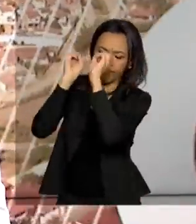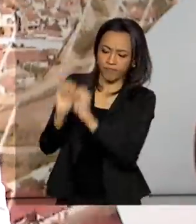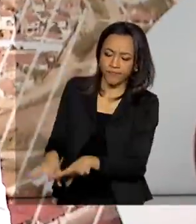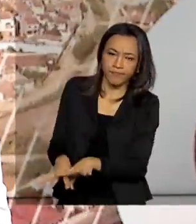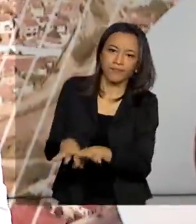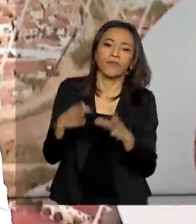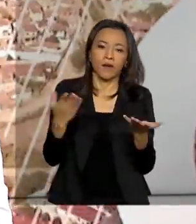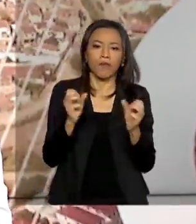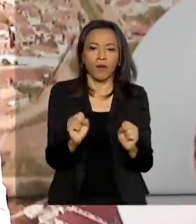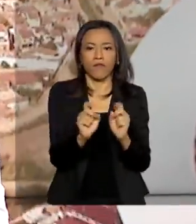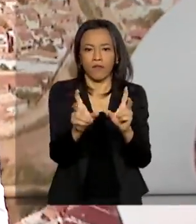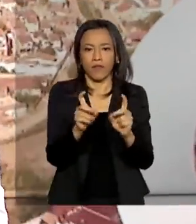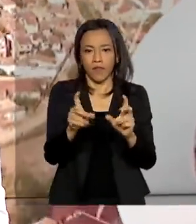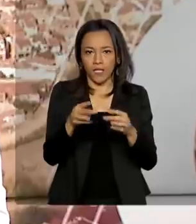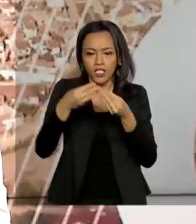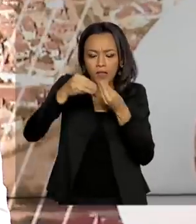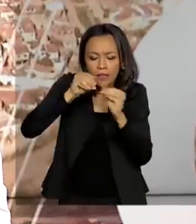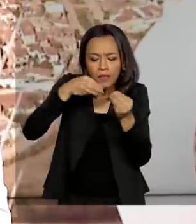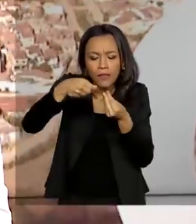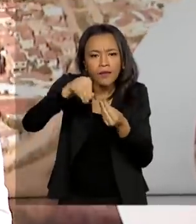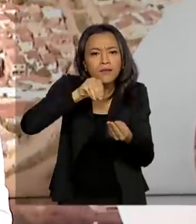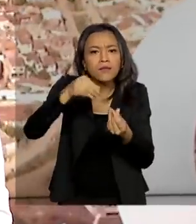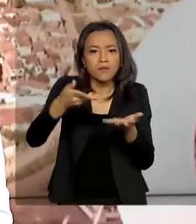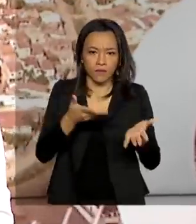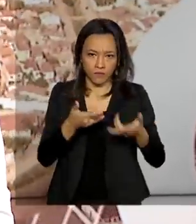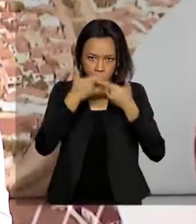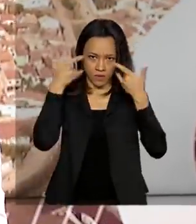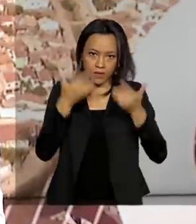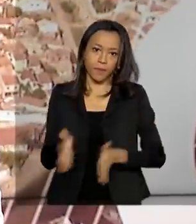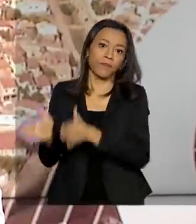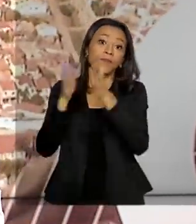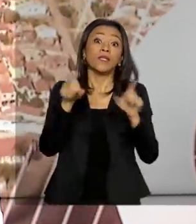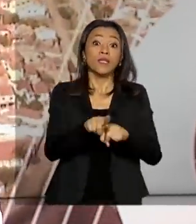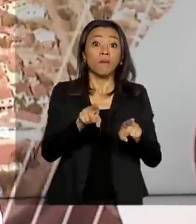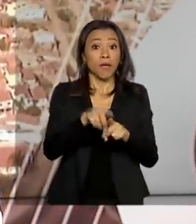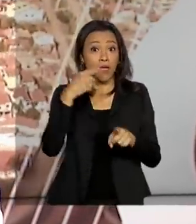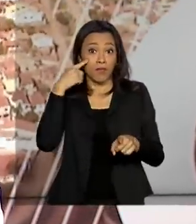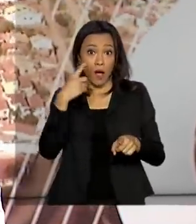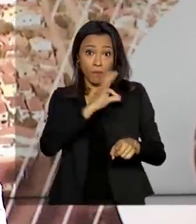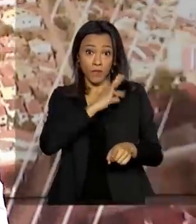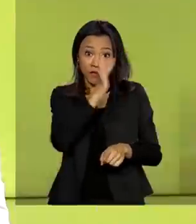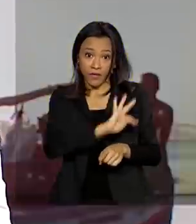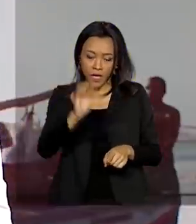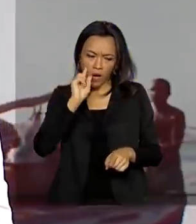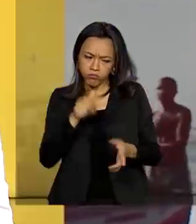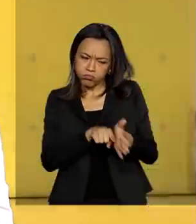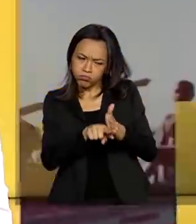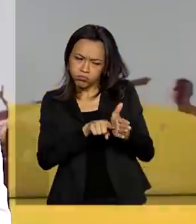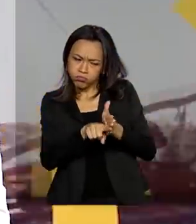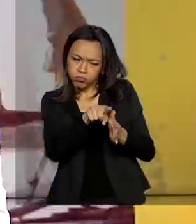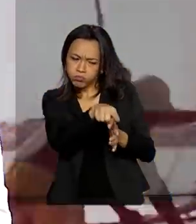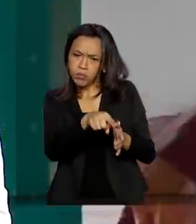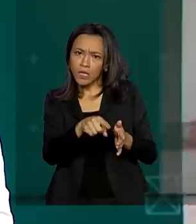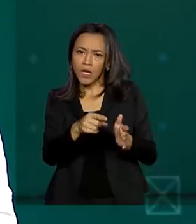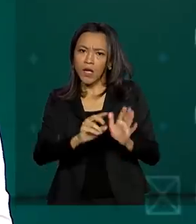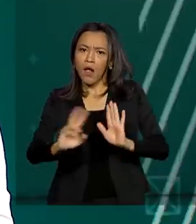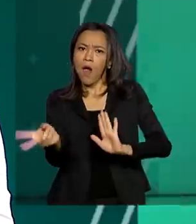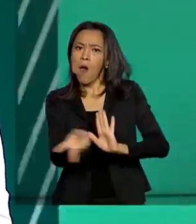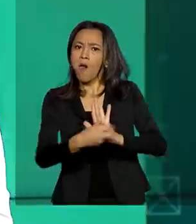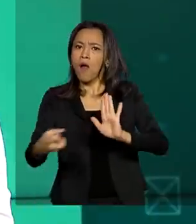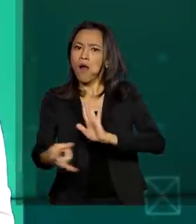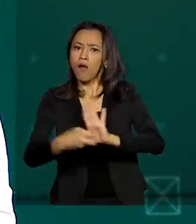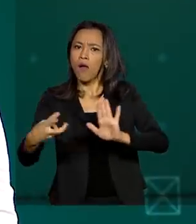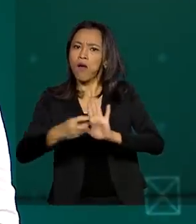deflagrou hoje a Operação Personale, que investiga um suposto superfaturamento em contratos para compra de máscaras pela